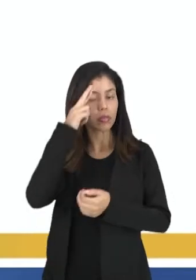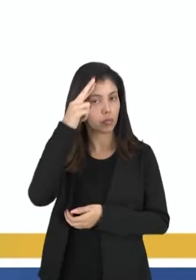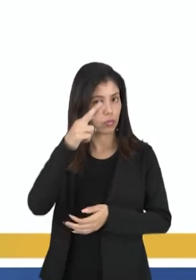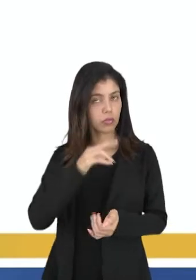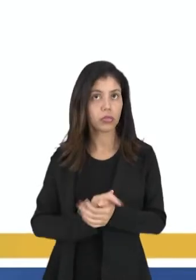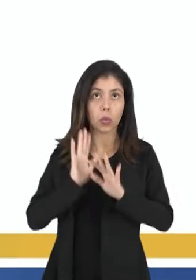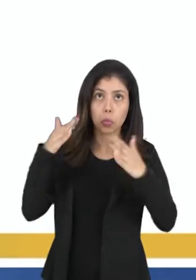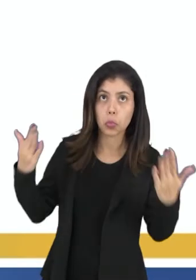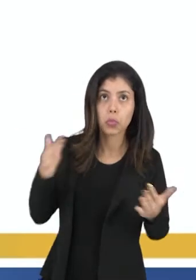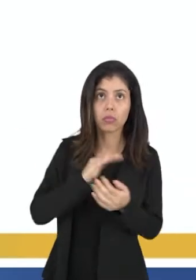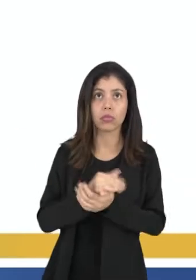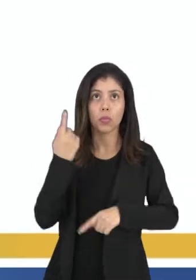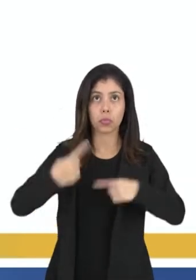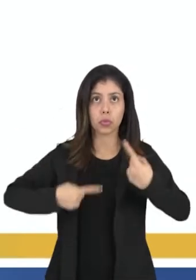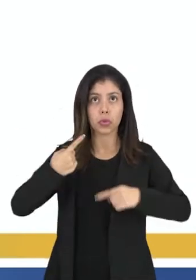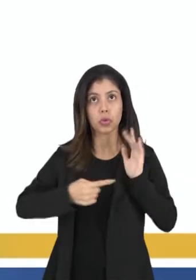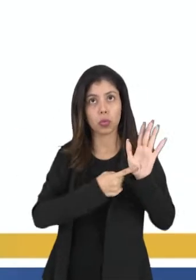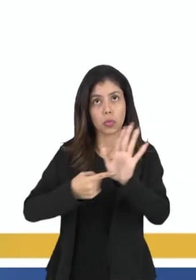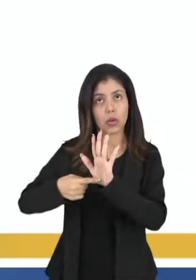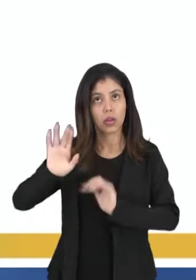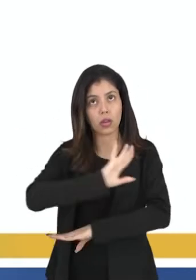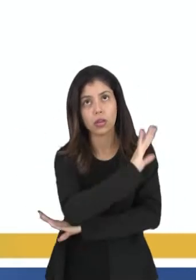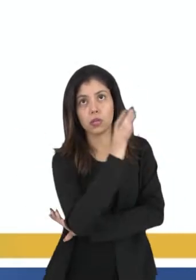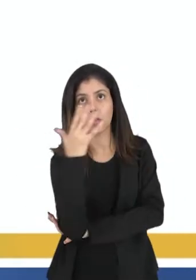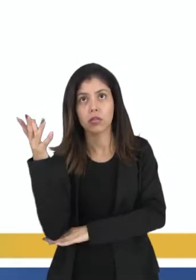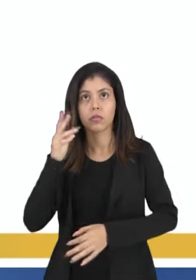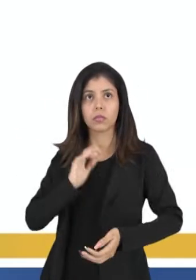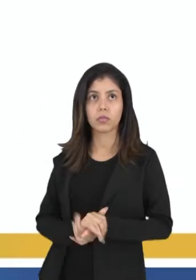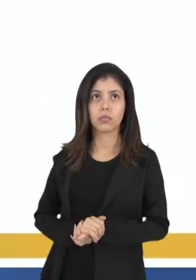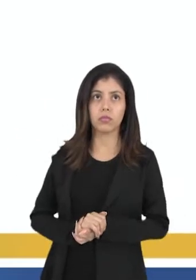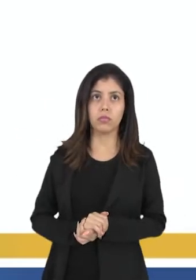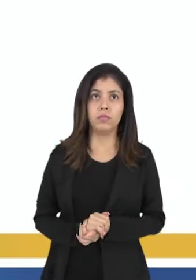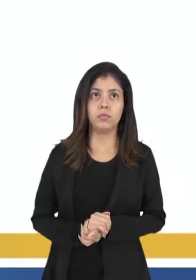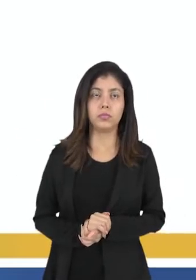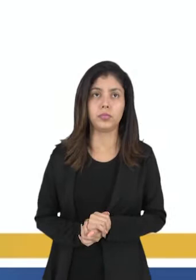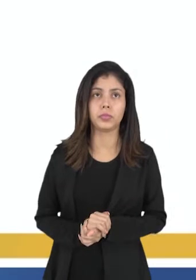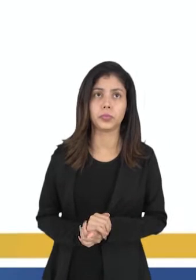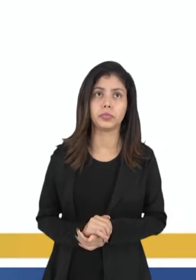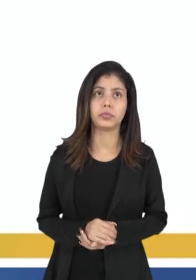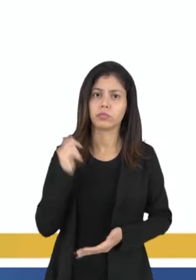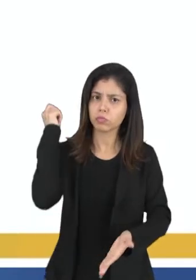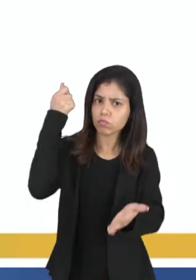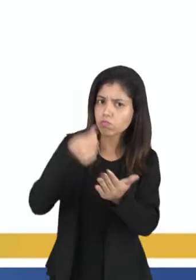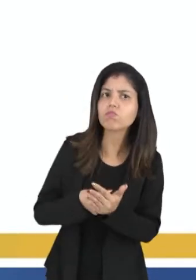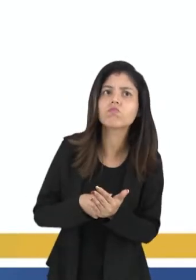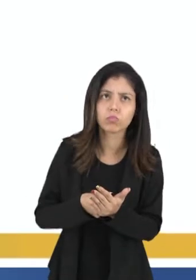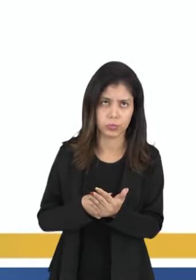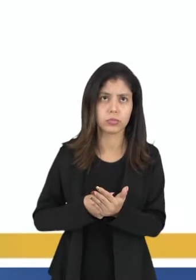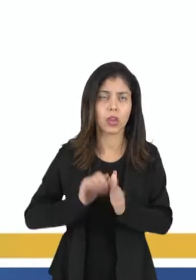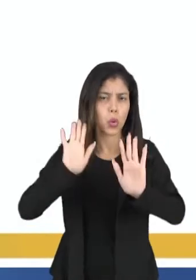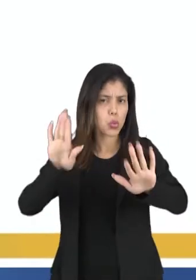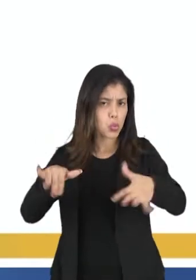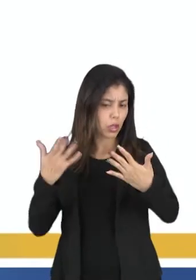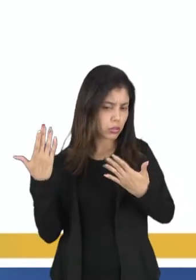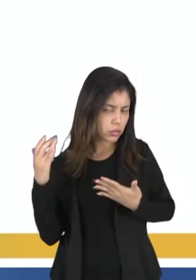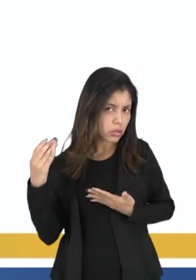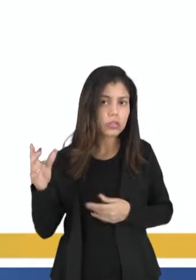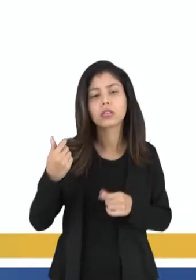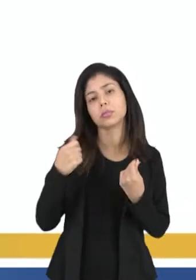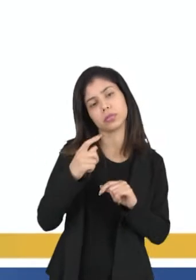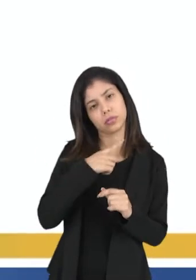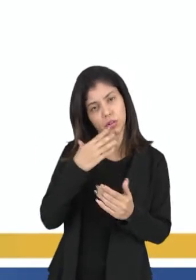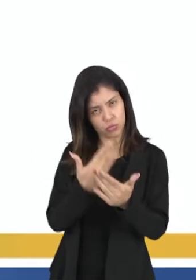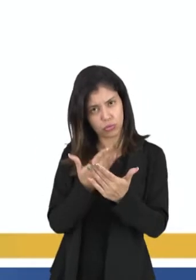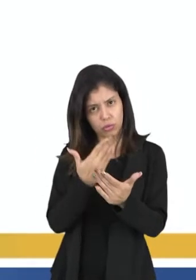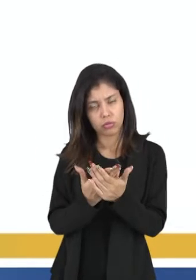Ora, a política mostra ser dessa natureza, pois ela que determina quais as ciências que